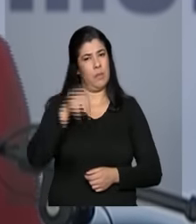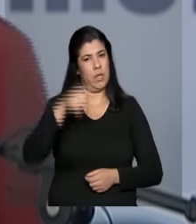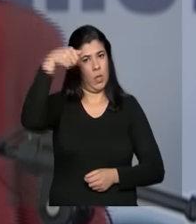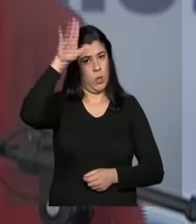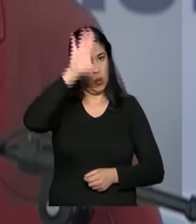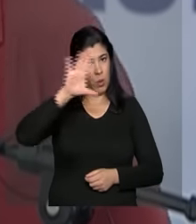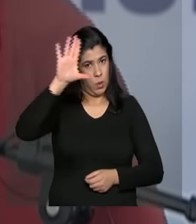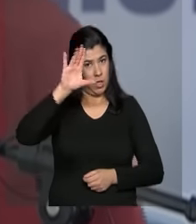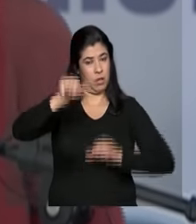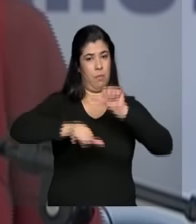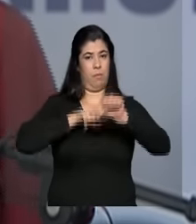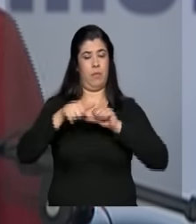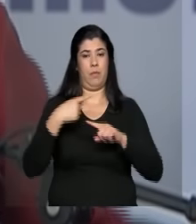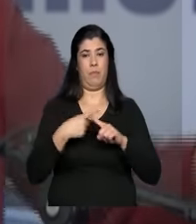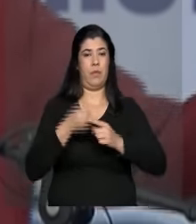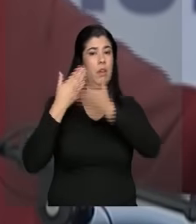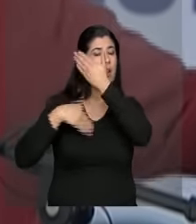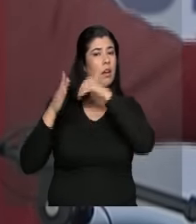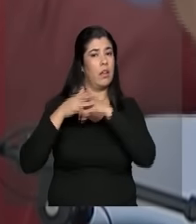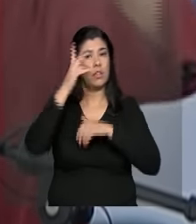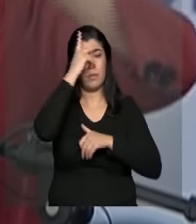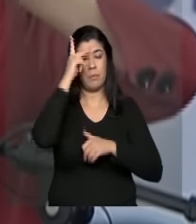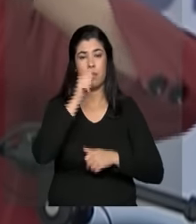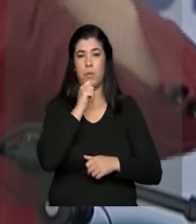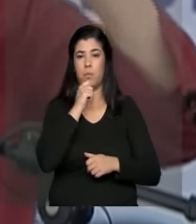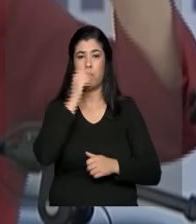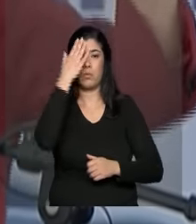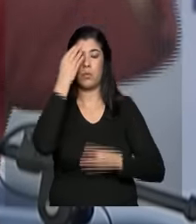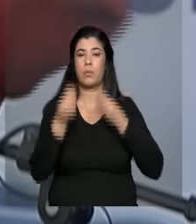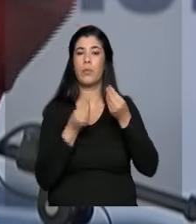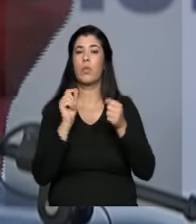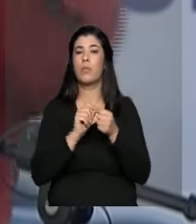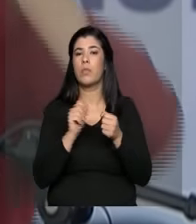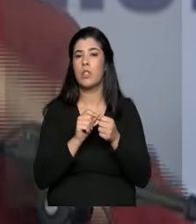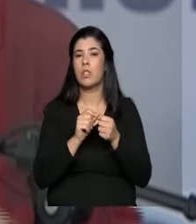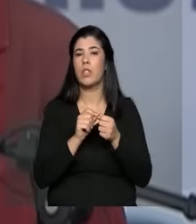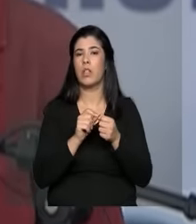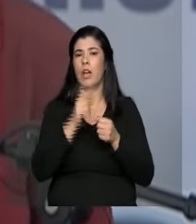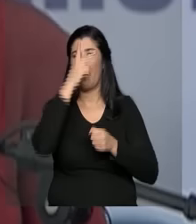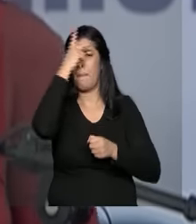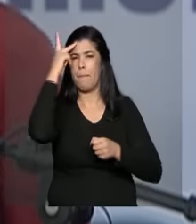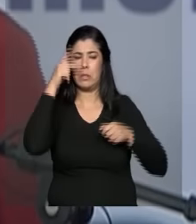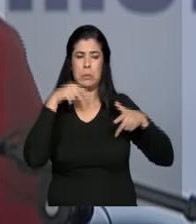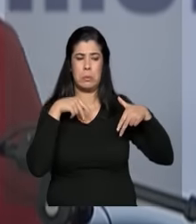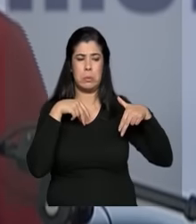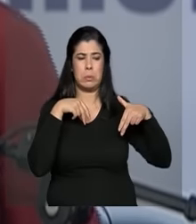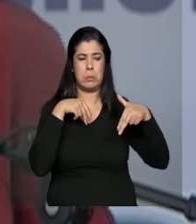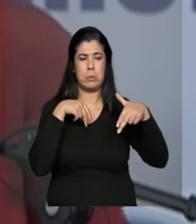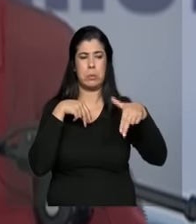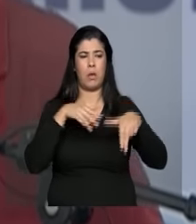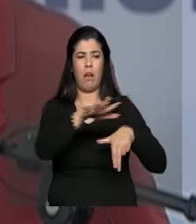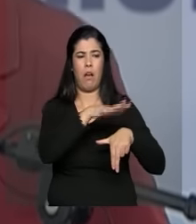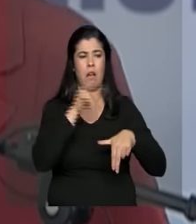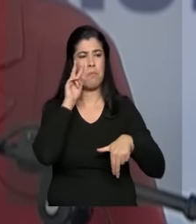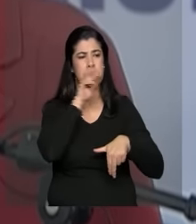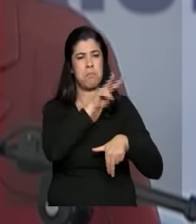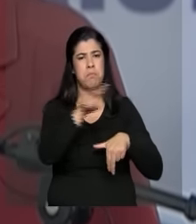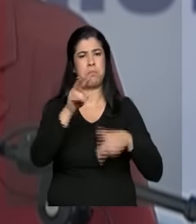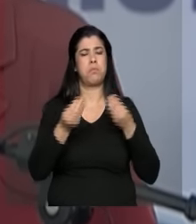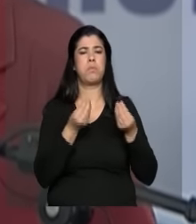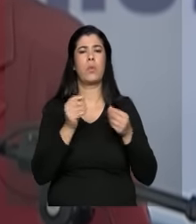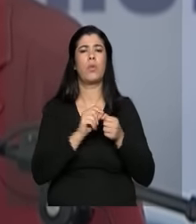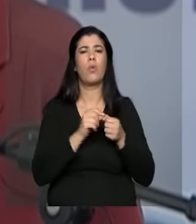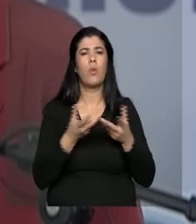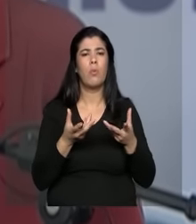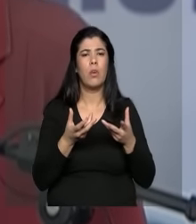mudando, porque antes as pessoas passavam por aqui, passavam por essa região e